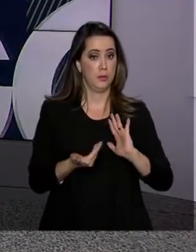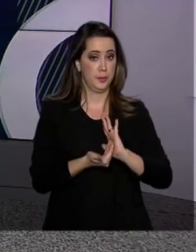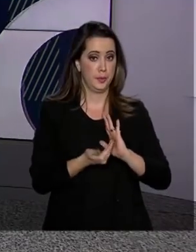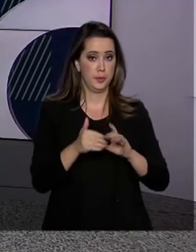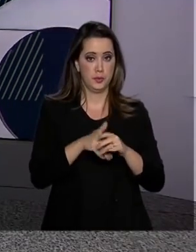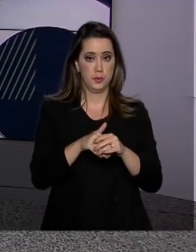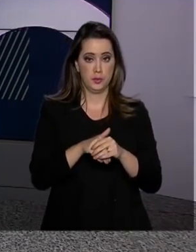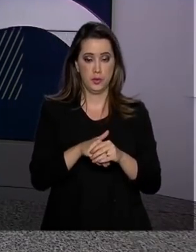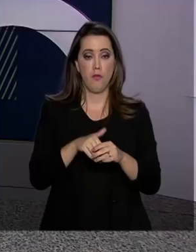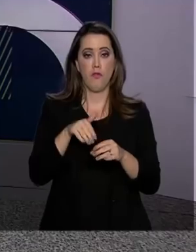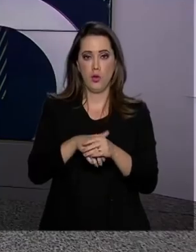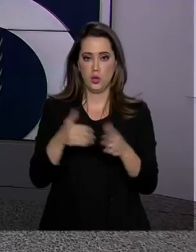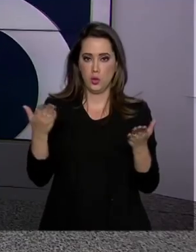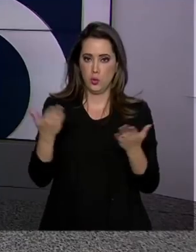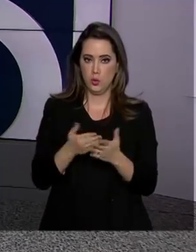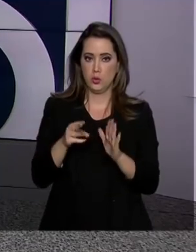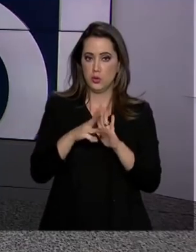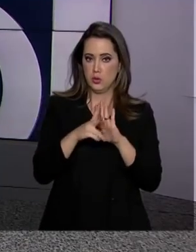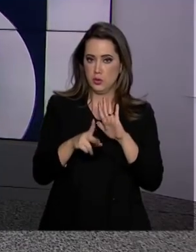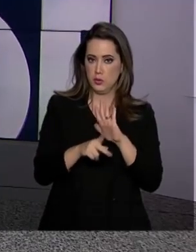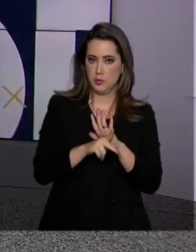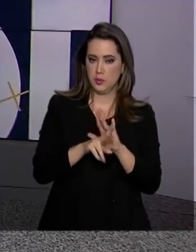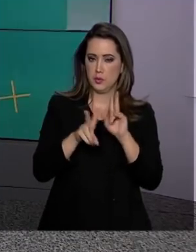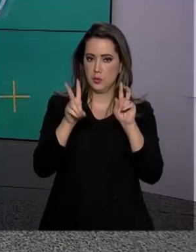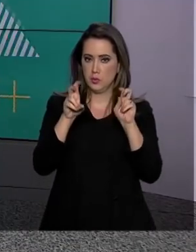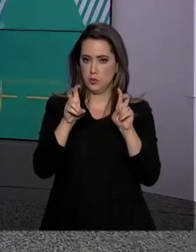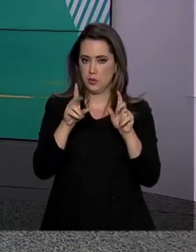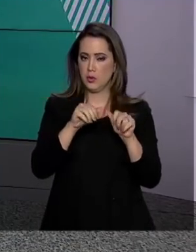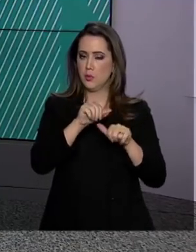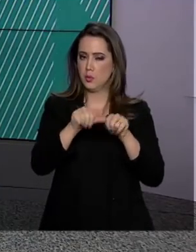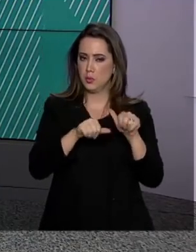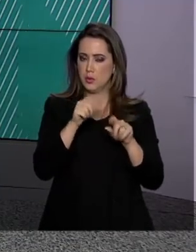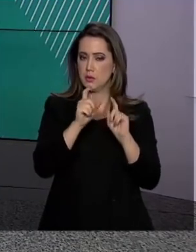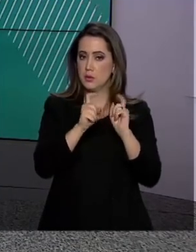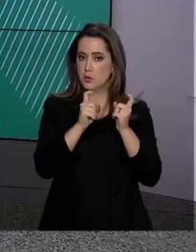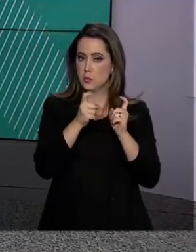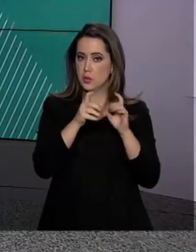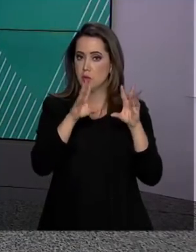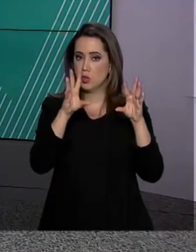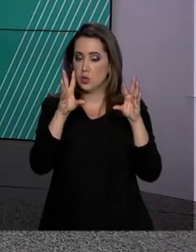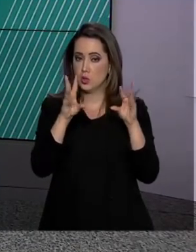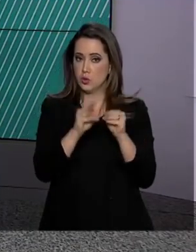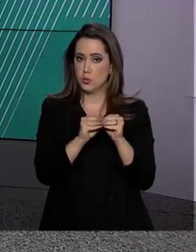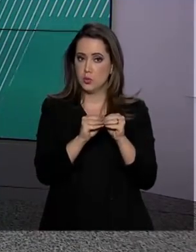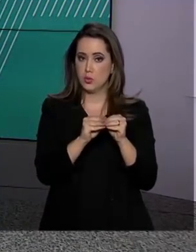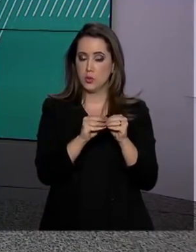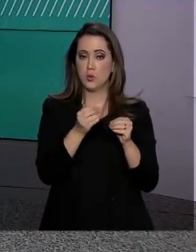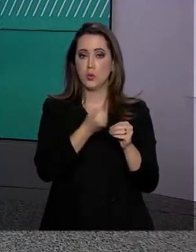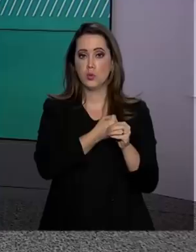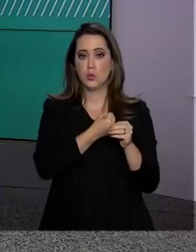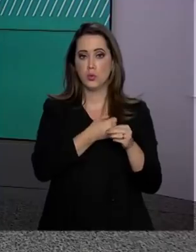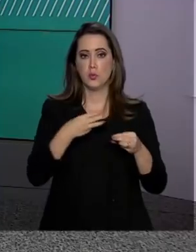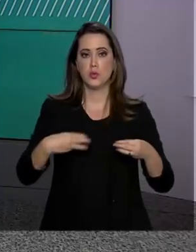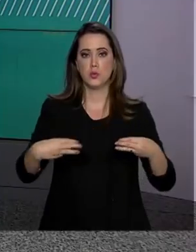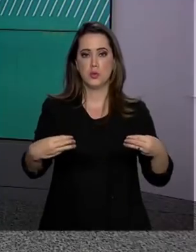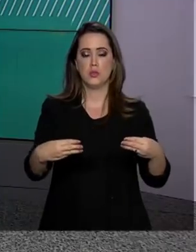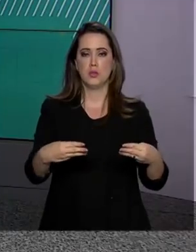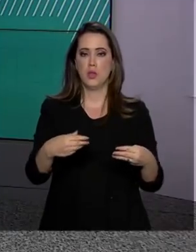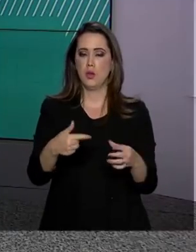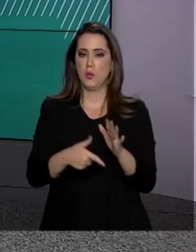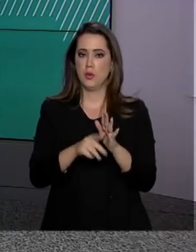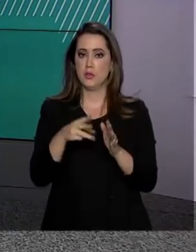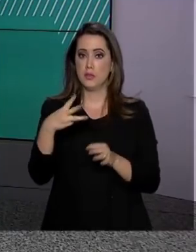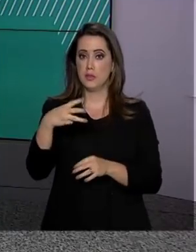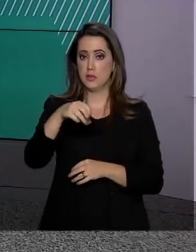deve votar ainda hoje a medida provisória que trata da reforma administrativa e reduz o número de ministérios de 39 para